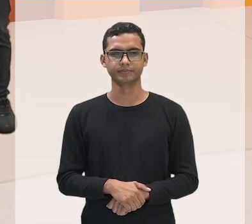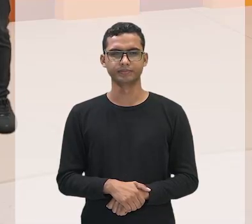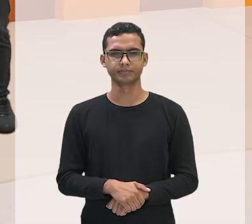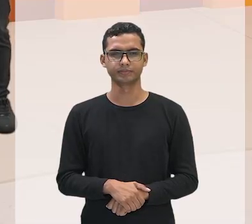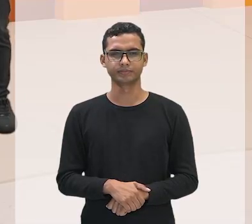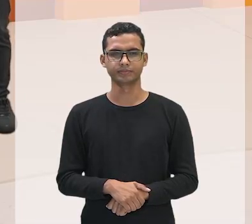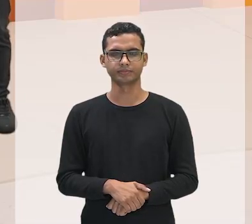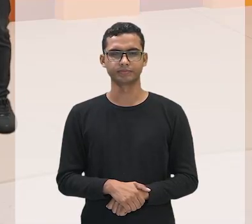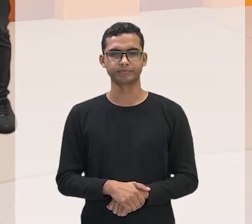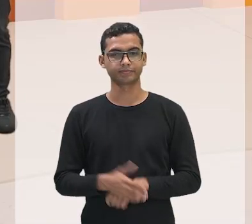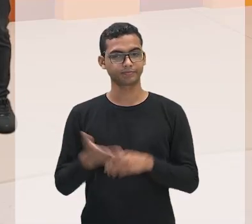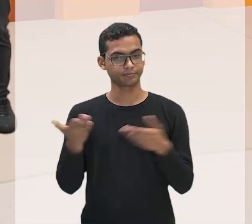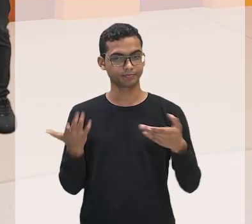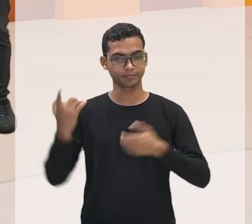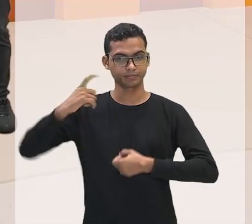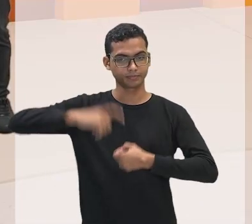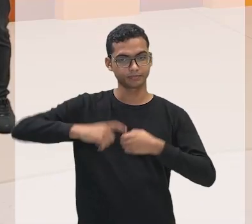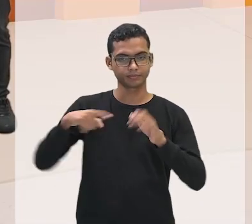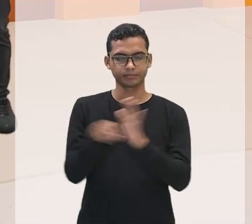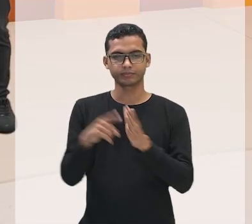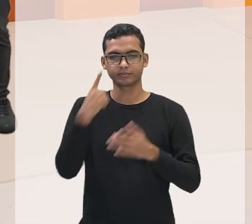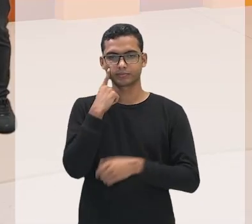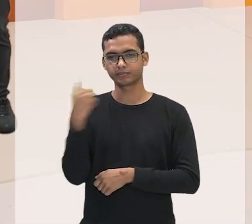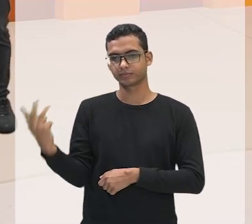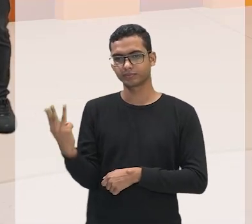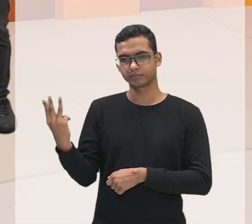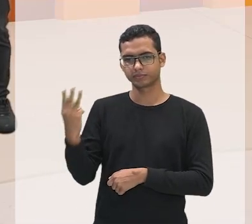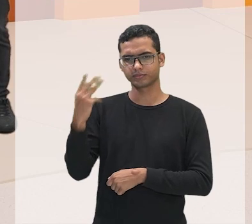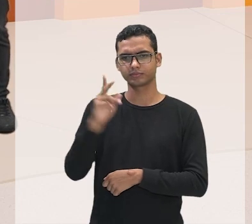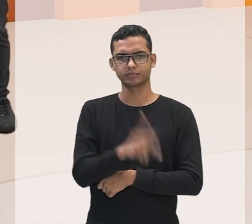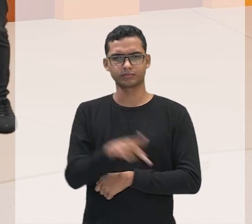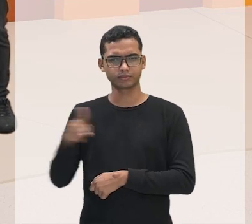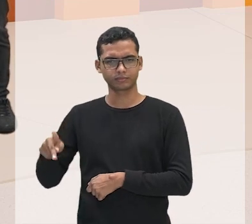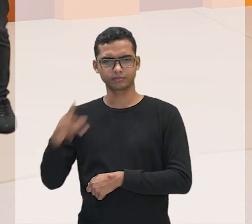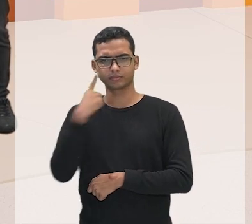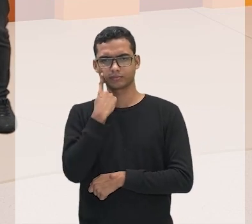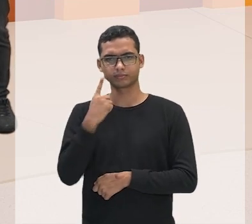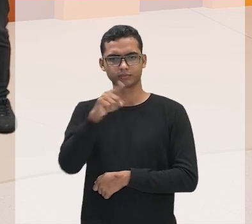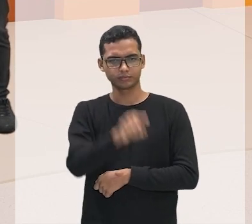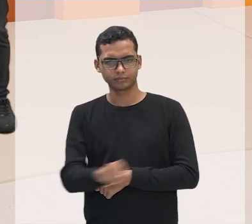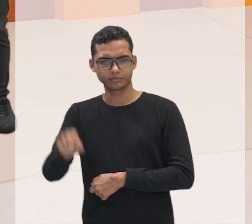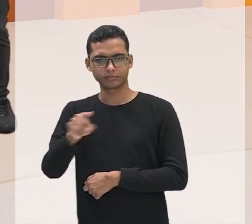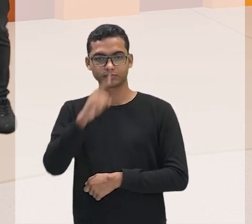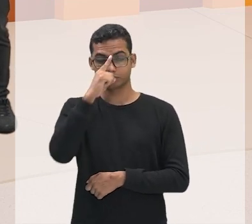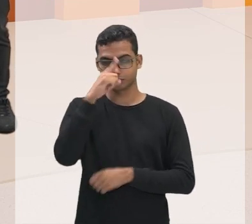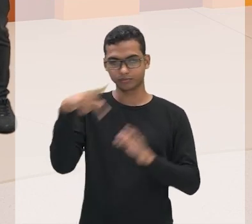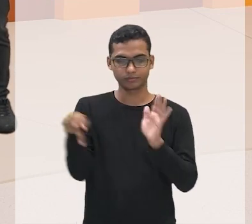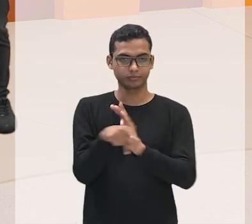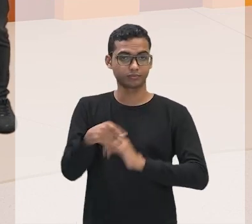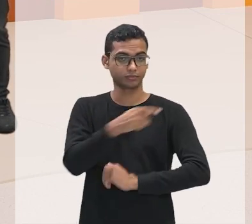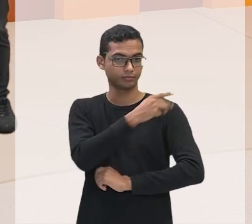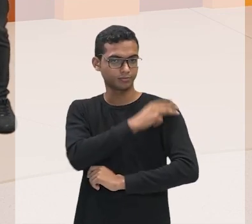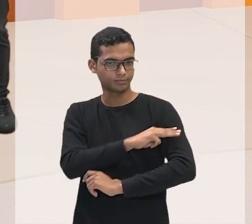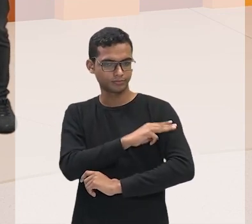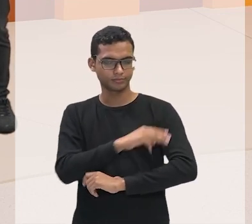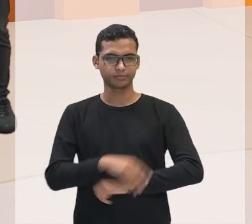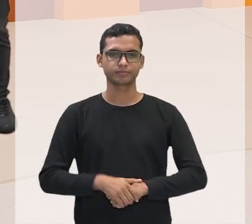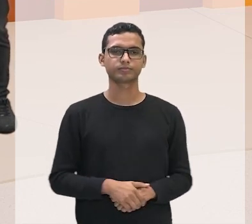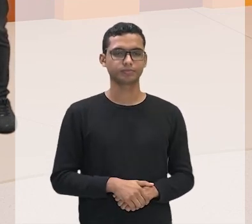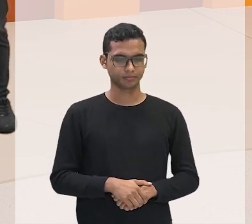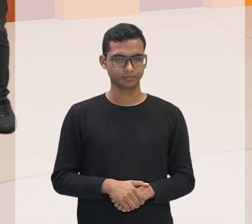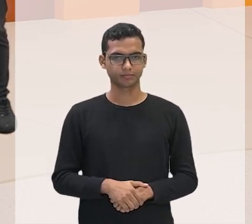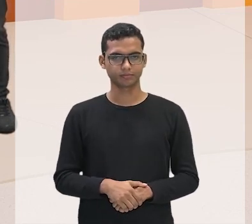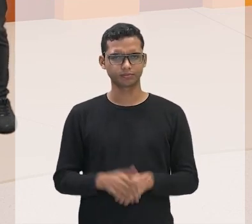Pessoal, a gente vai voltar com os três professores. A vai já mostrar eles aqui, os professores de vocês aqui da terceira série, tá? A gente vai